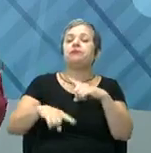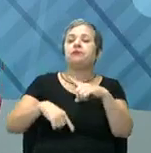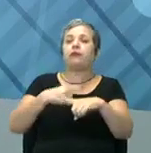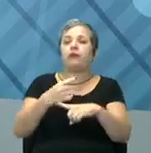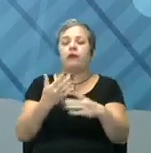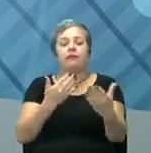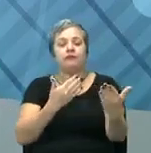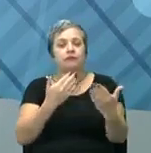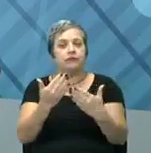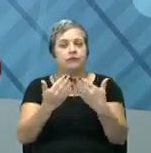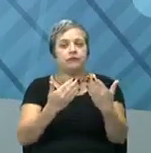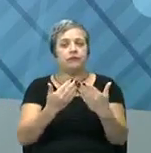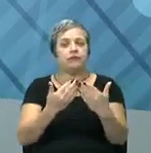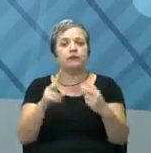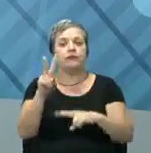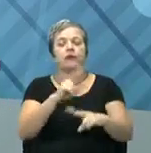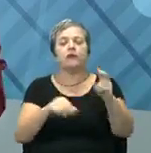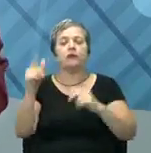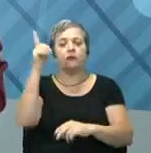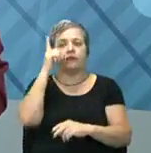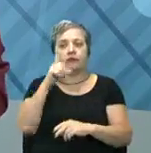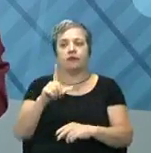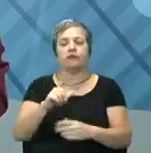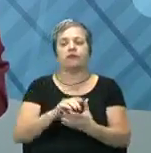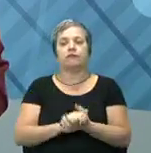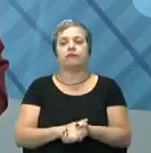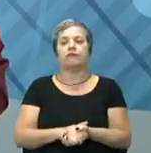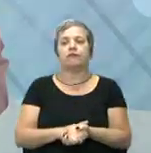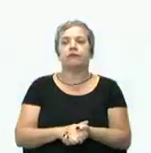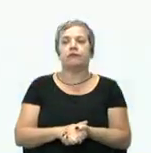analisar o cenário e alcançar ele.